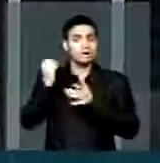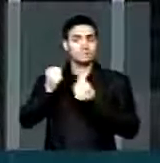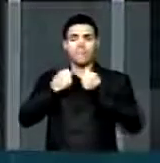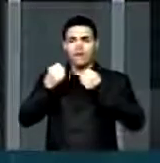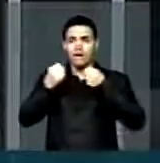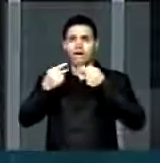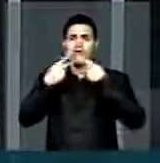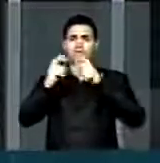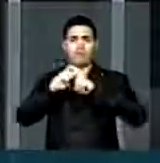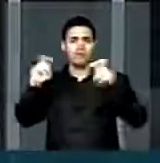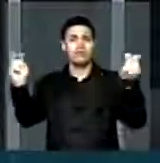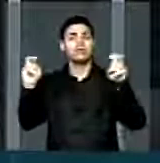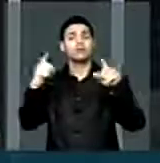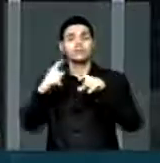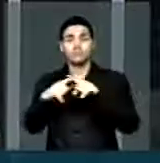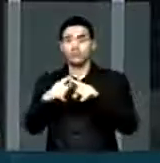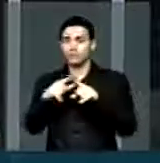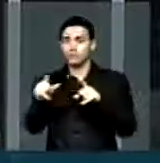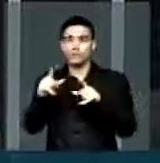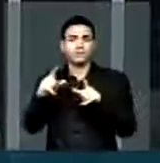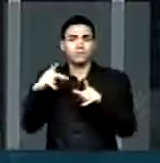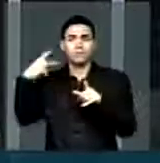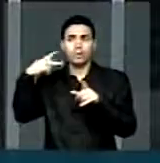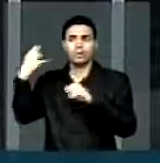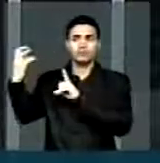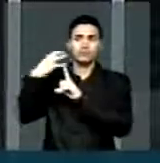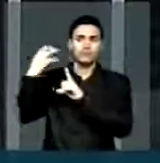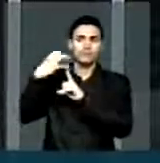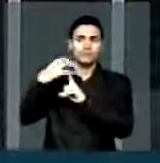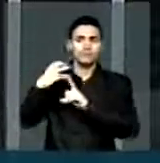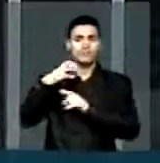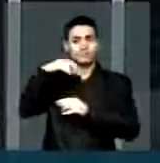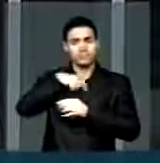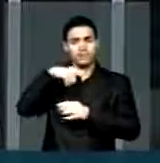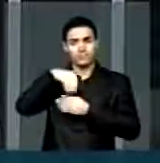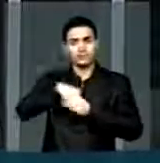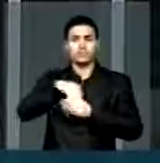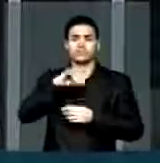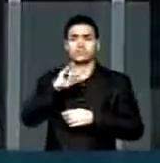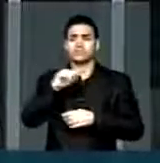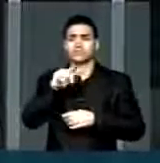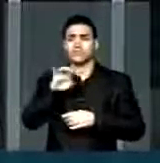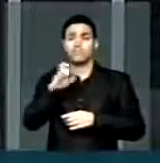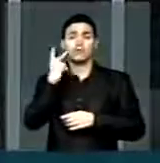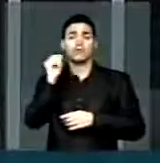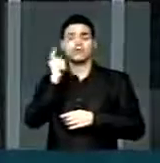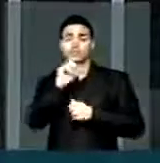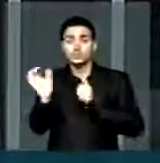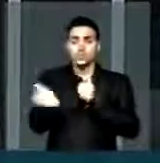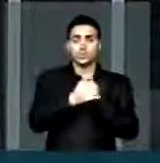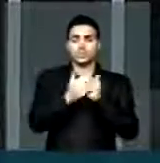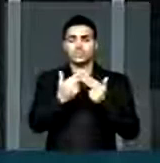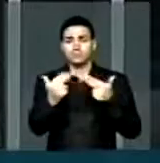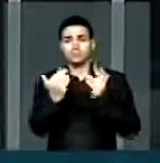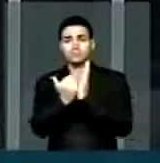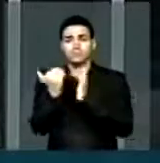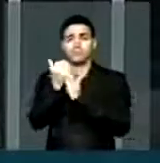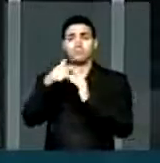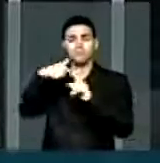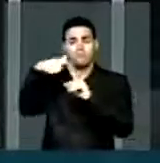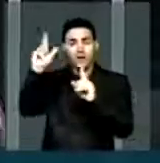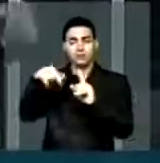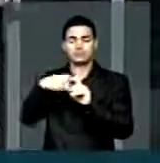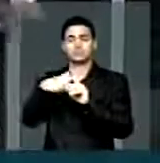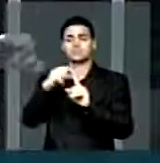indignação com a ingerência política que foi feita naquele órgão para que escondesse os dados do aumento de desemprego no